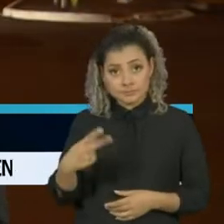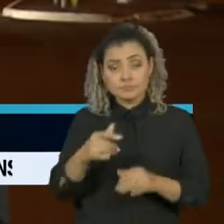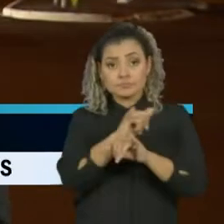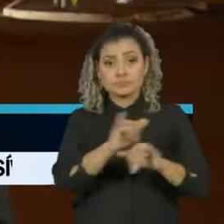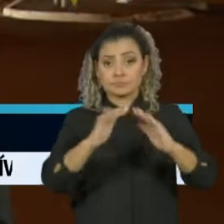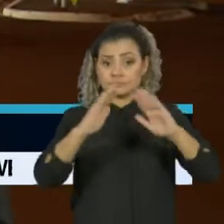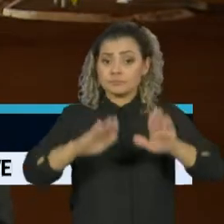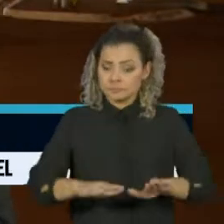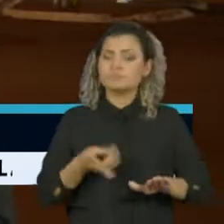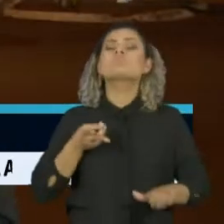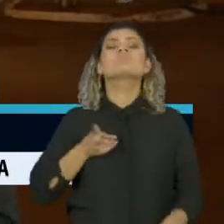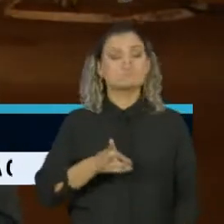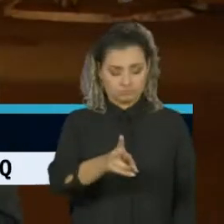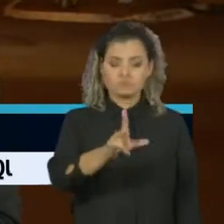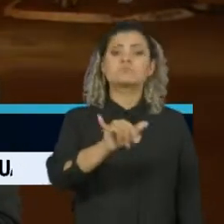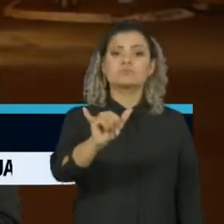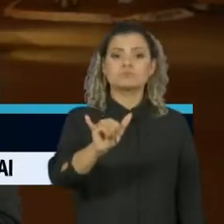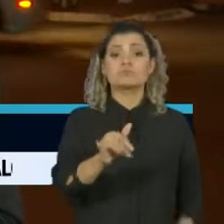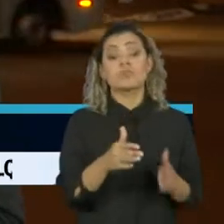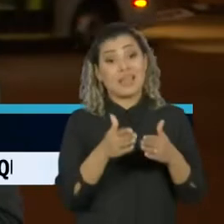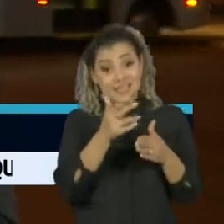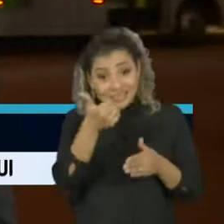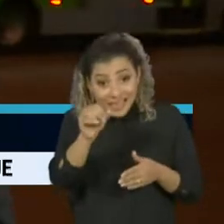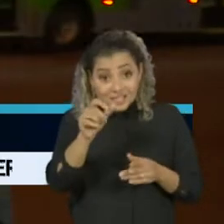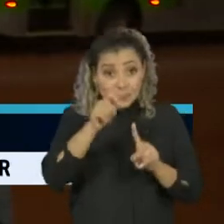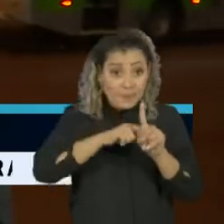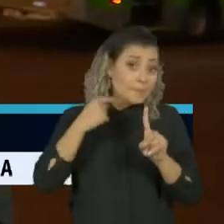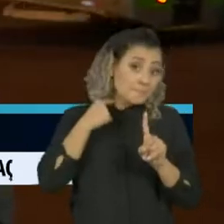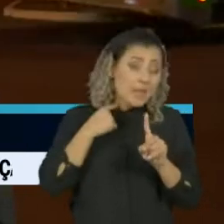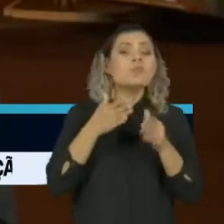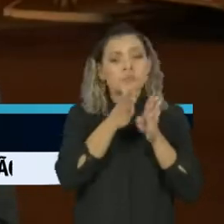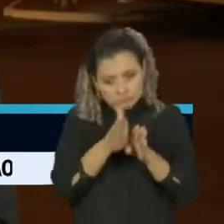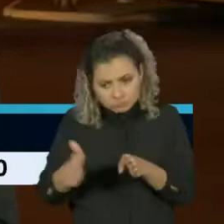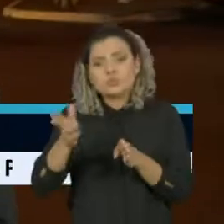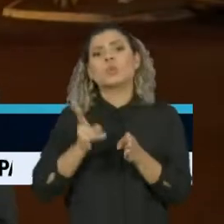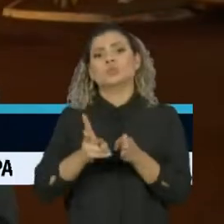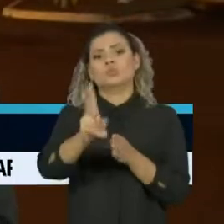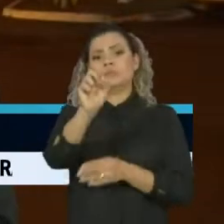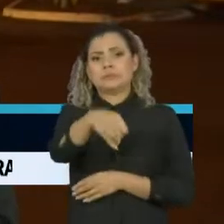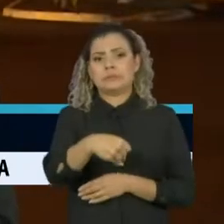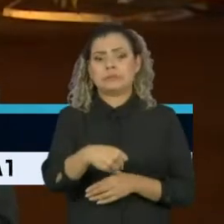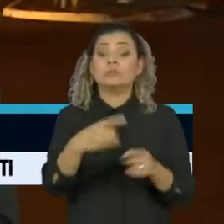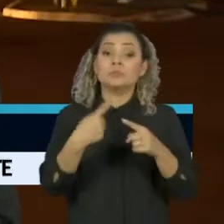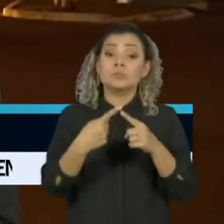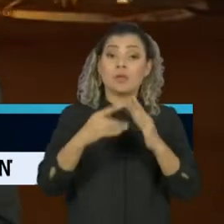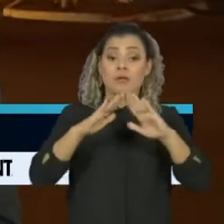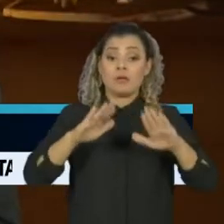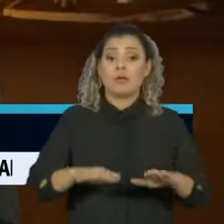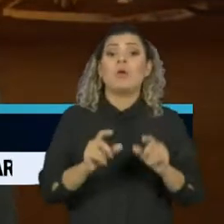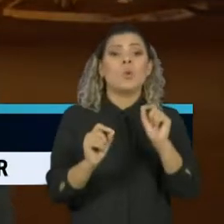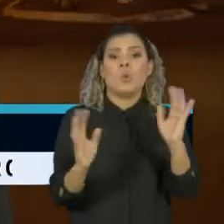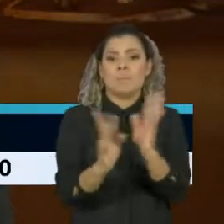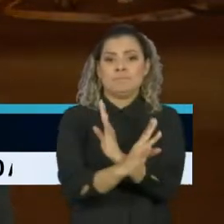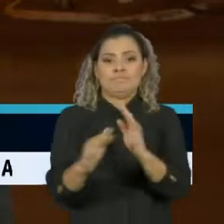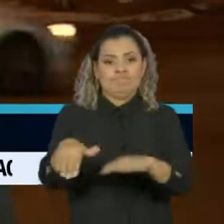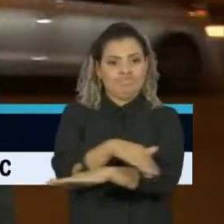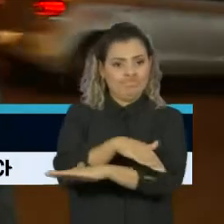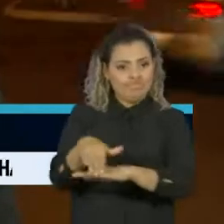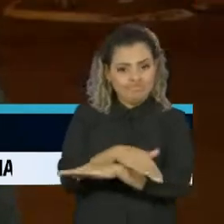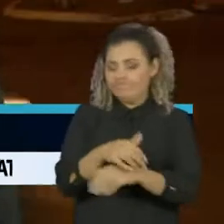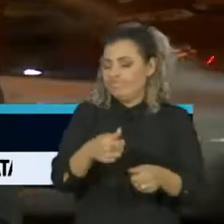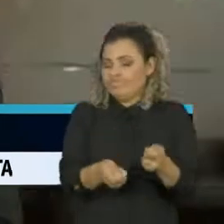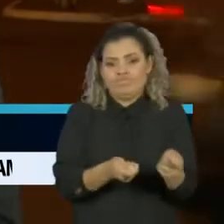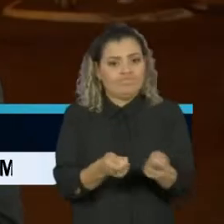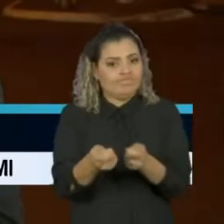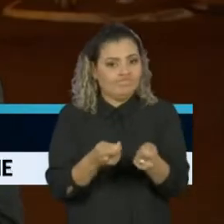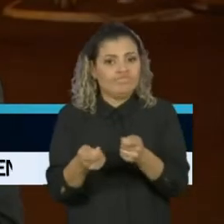quarentena vai continuar após 10 de maio. A única medida anunciada é o aumento da restrição de circulação em ruas e avenidas,